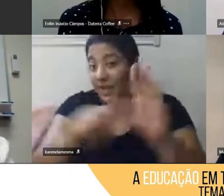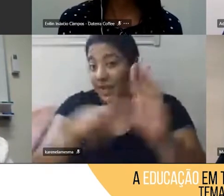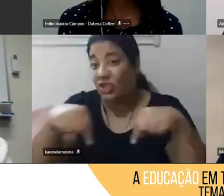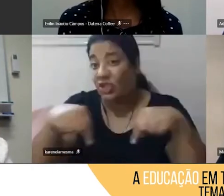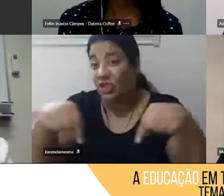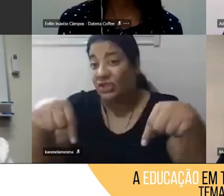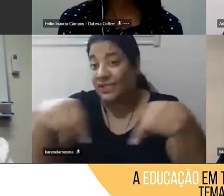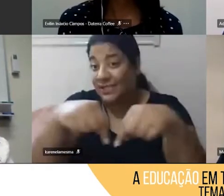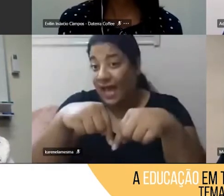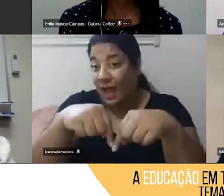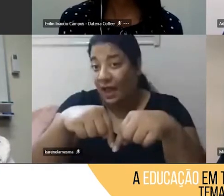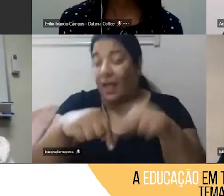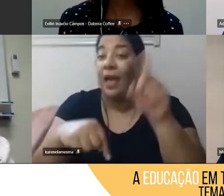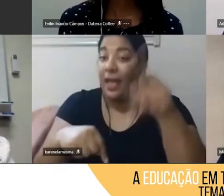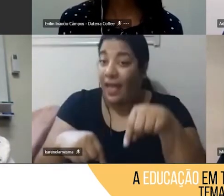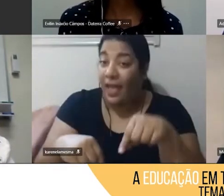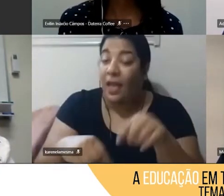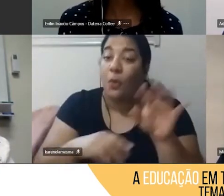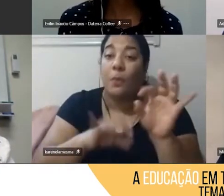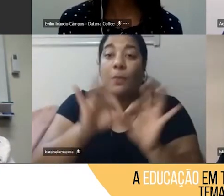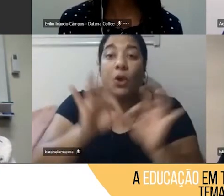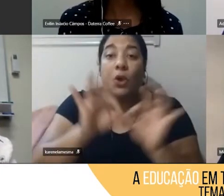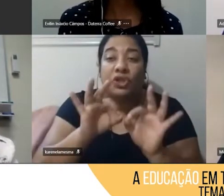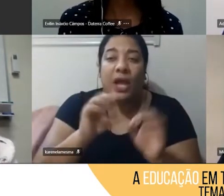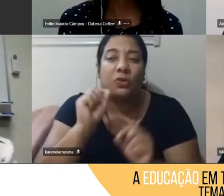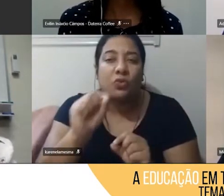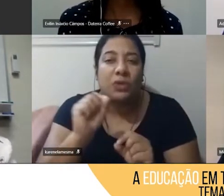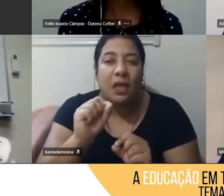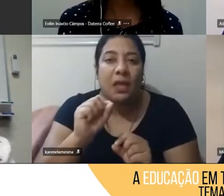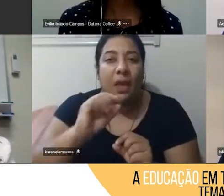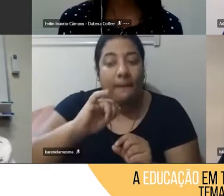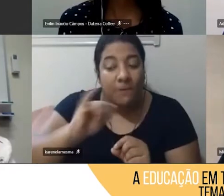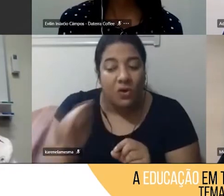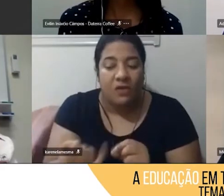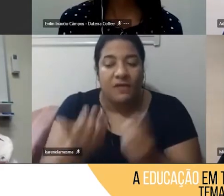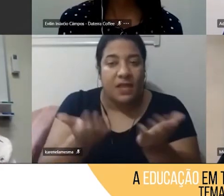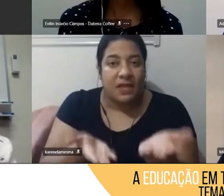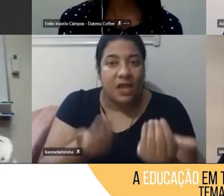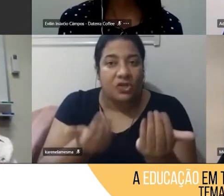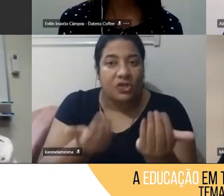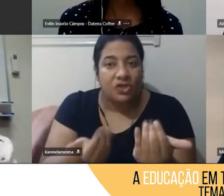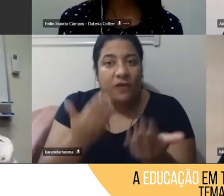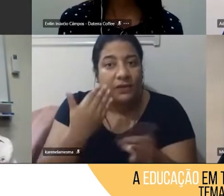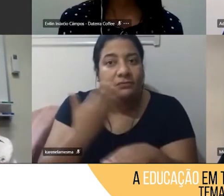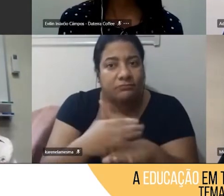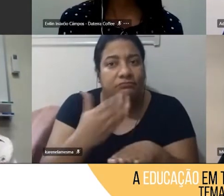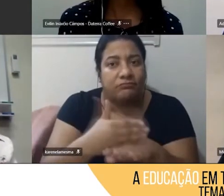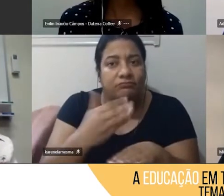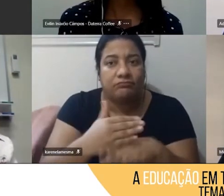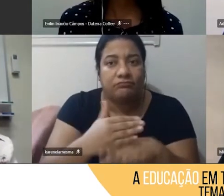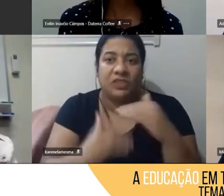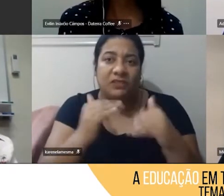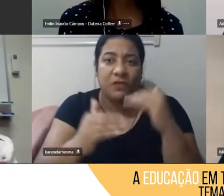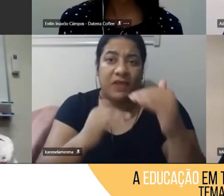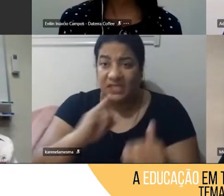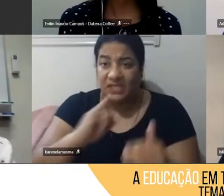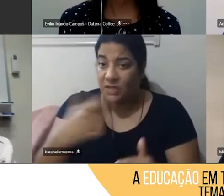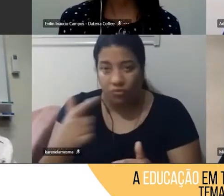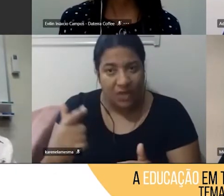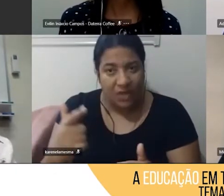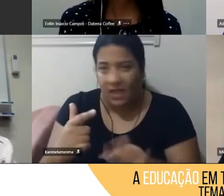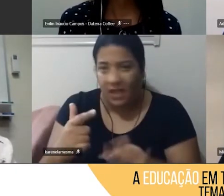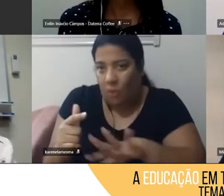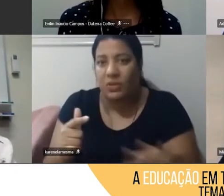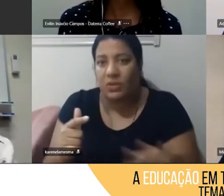projeto onde esses jovens vão se desenvolver, eu não trago esse espaço e nem as ferramentas para eles, então,